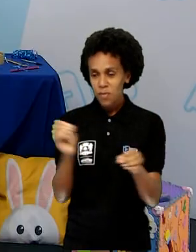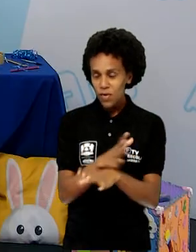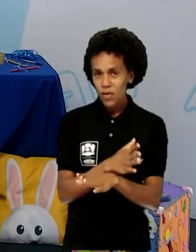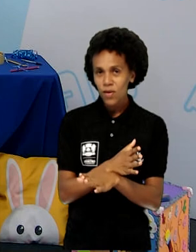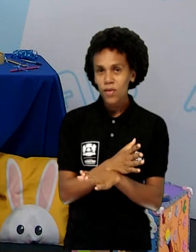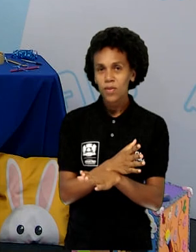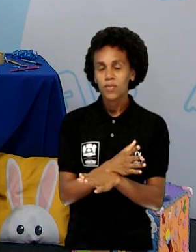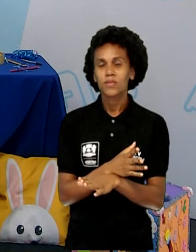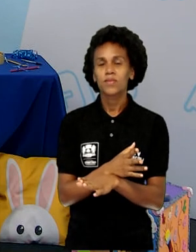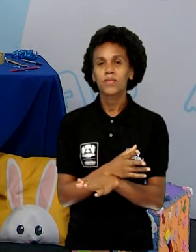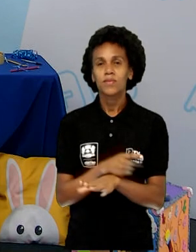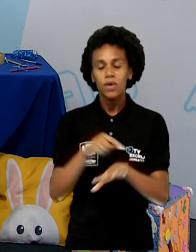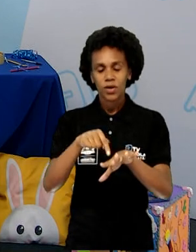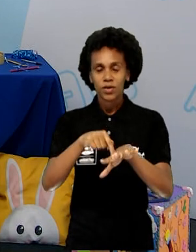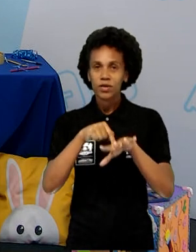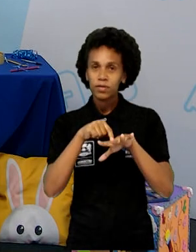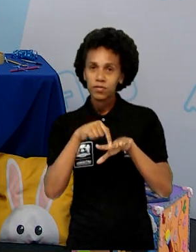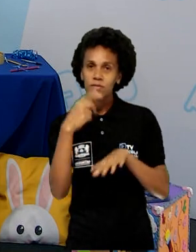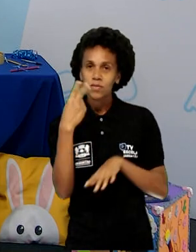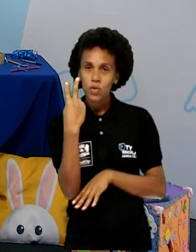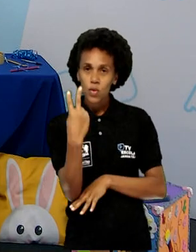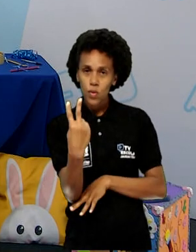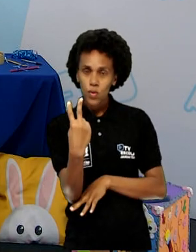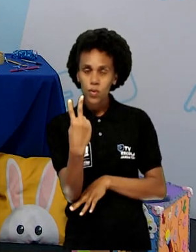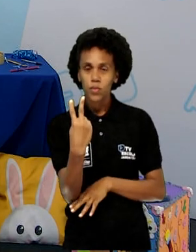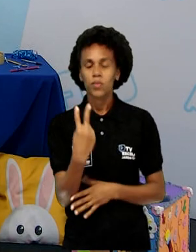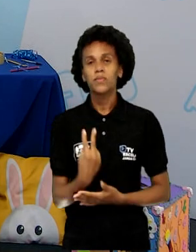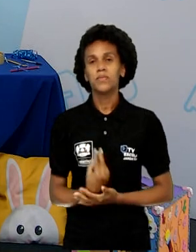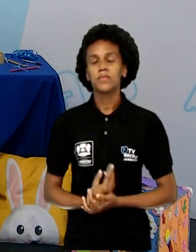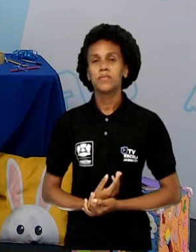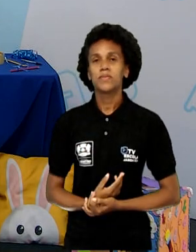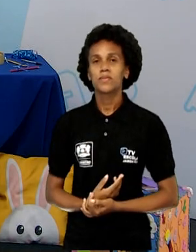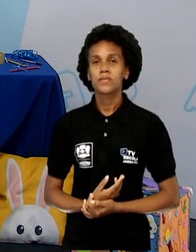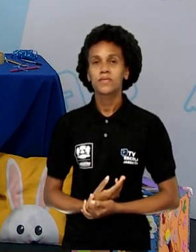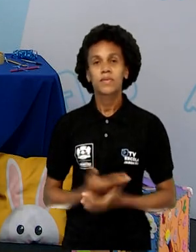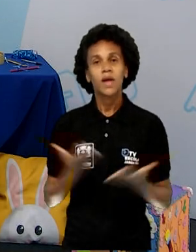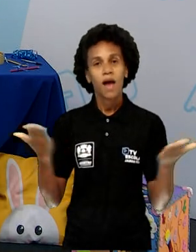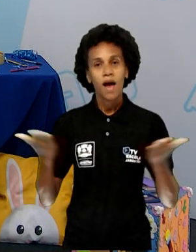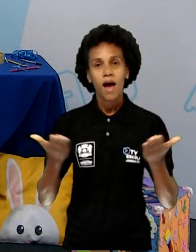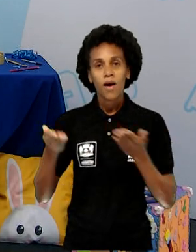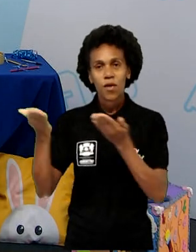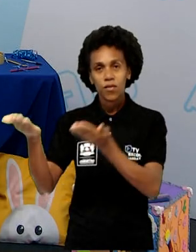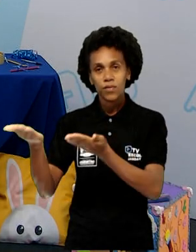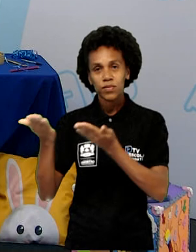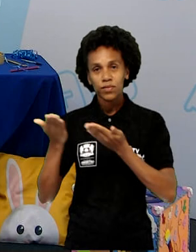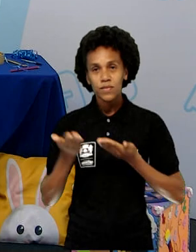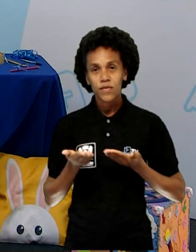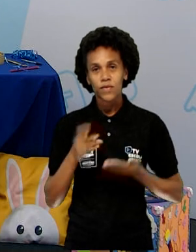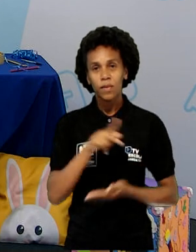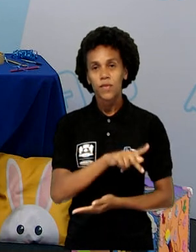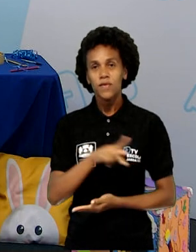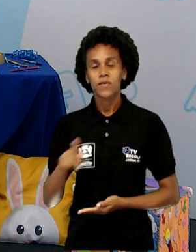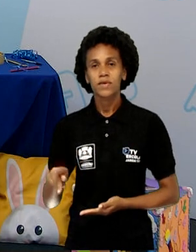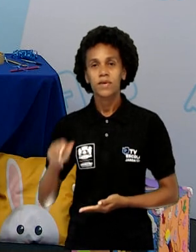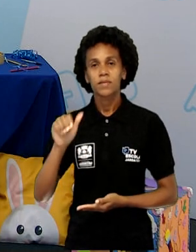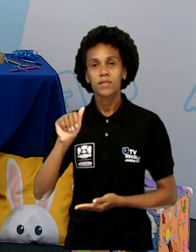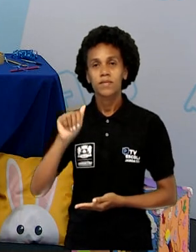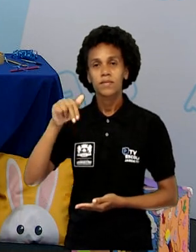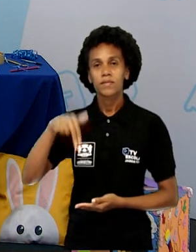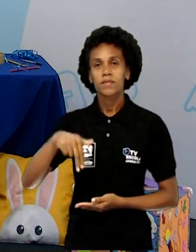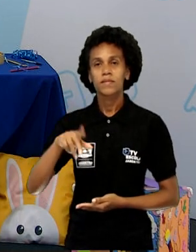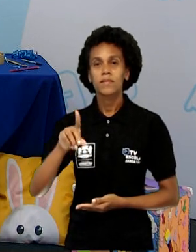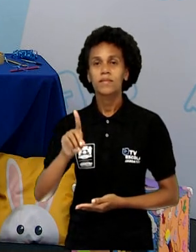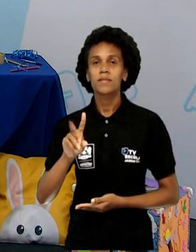Dois sandálias já com a tartaruga. E nesse momento eu vou convidar a professora Andresa a desafiar comigo.